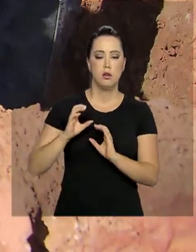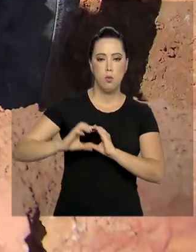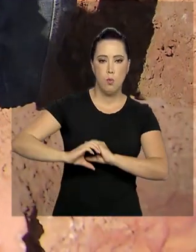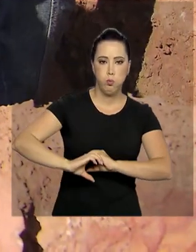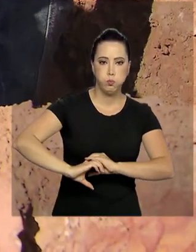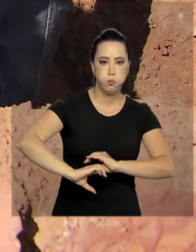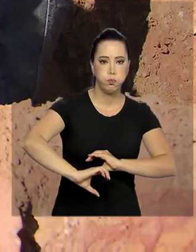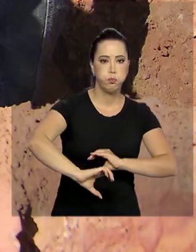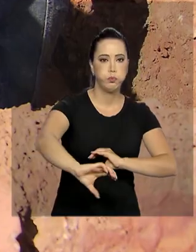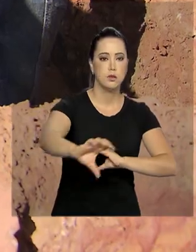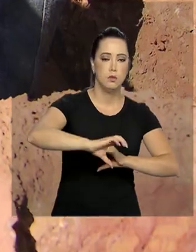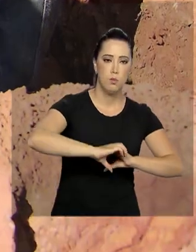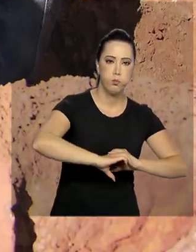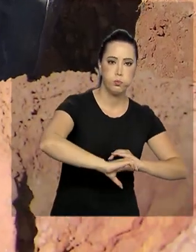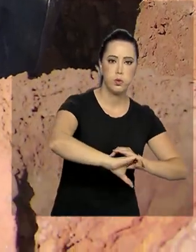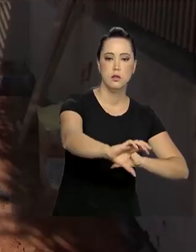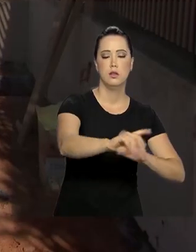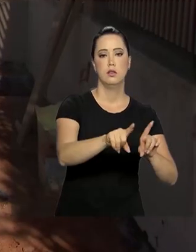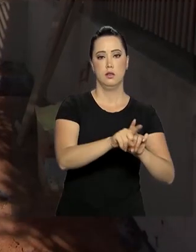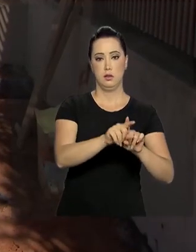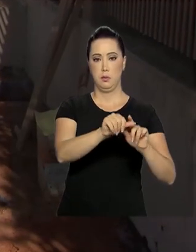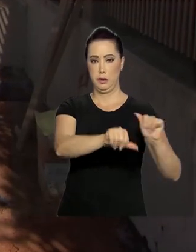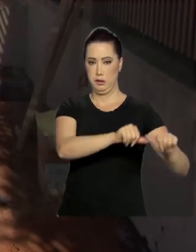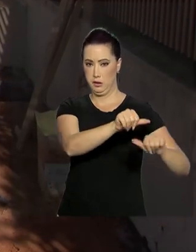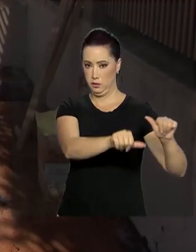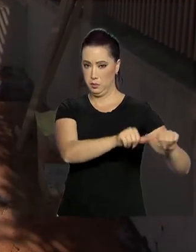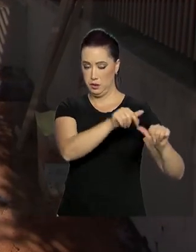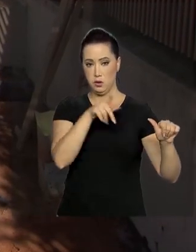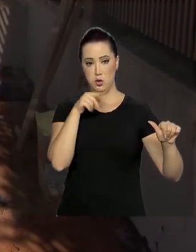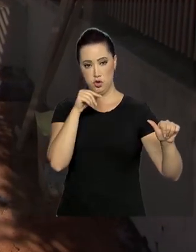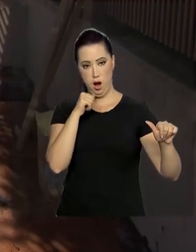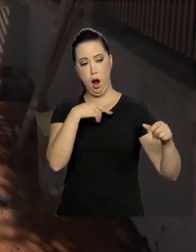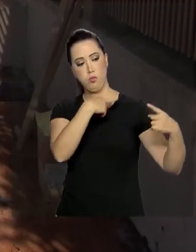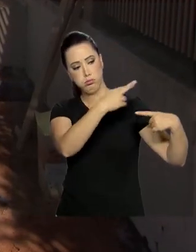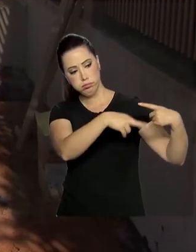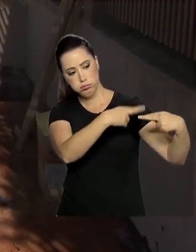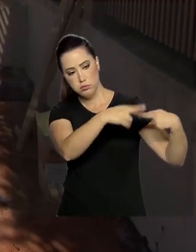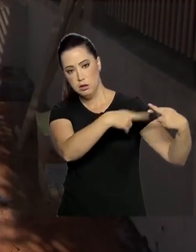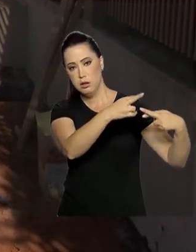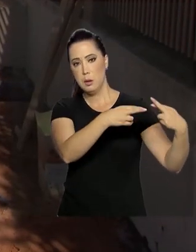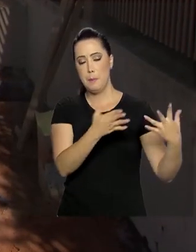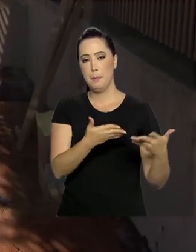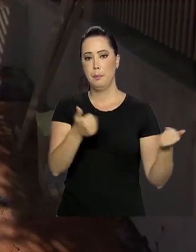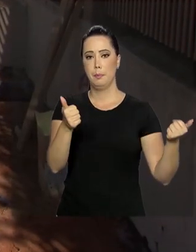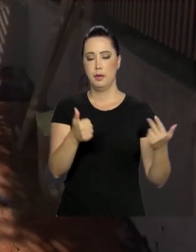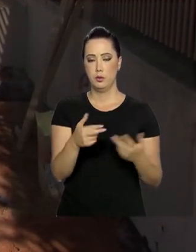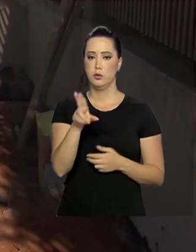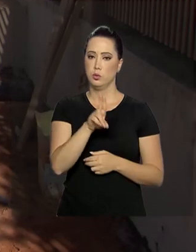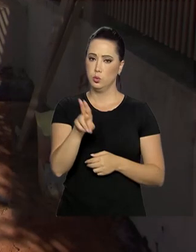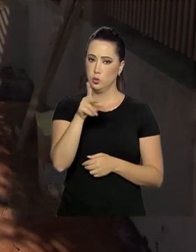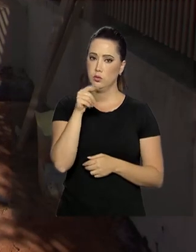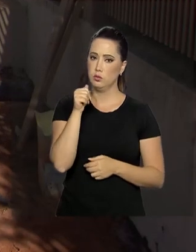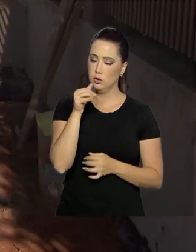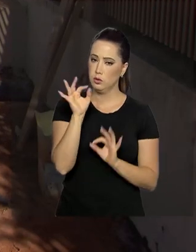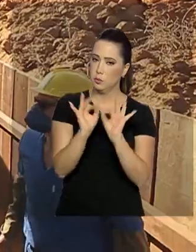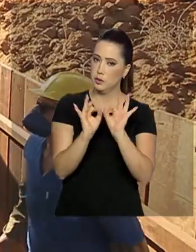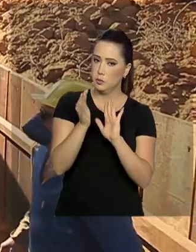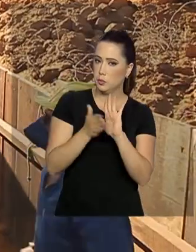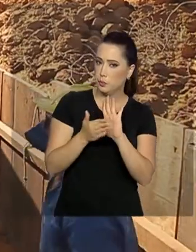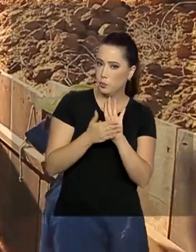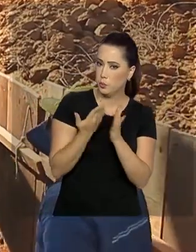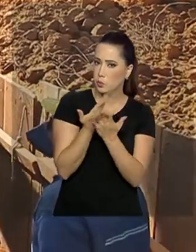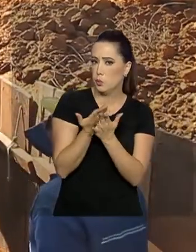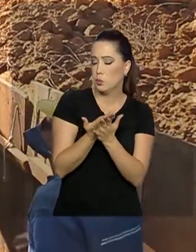sanitário, estação de produção de água de reuso, melhorias na captação de água, além da elaboração de estudos e